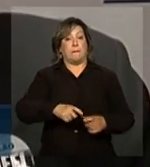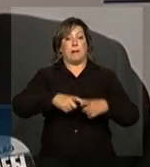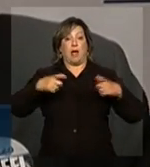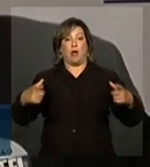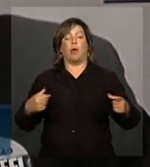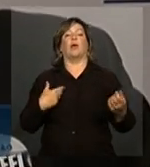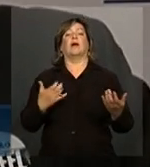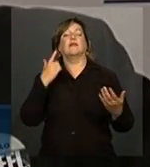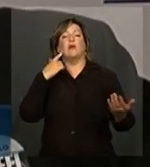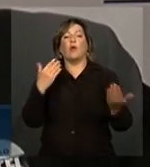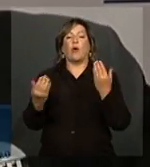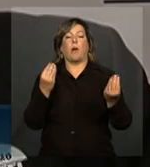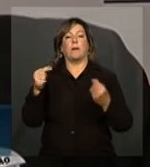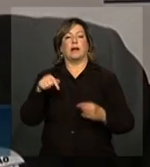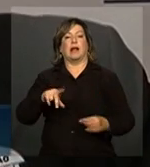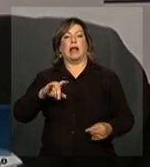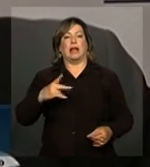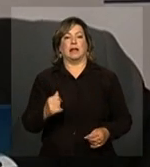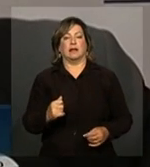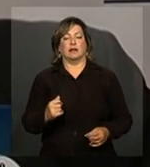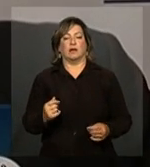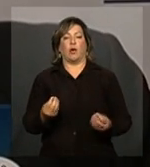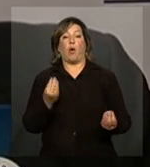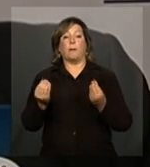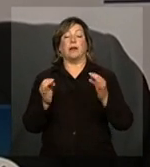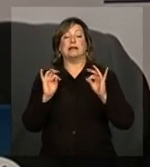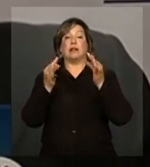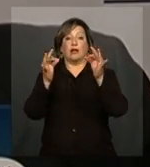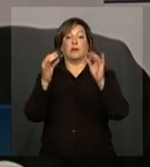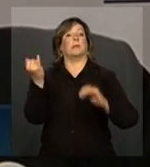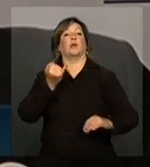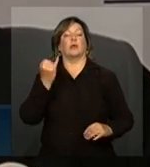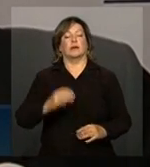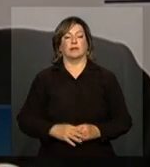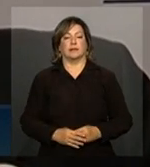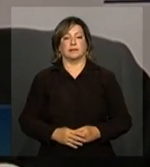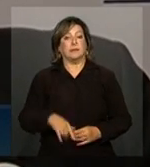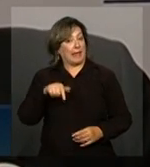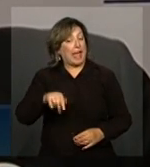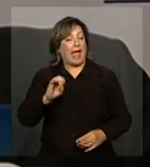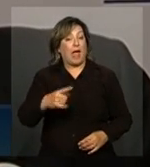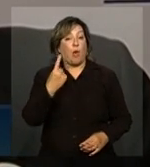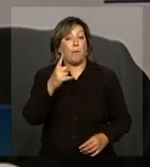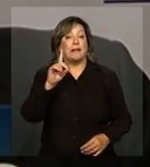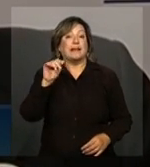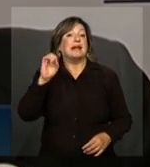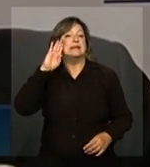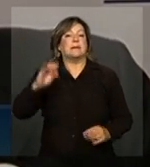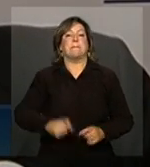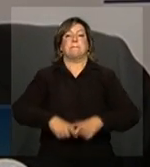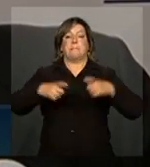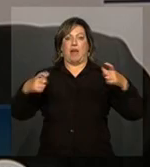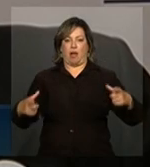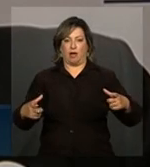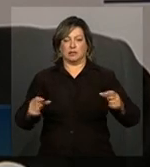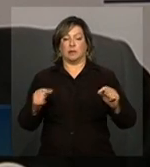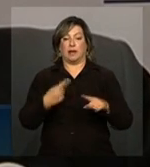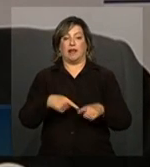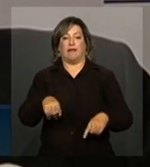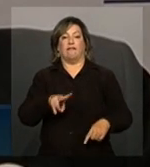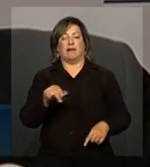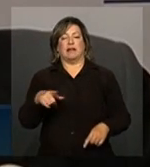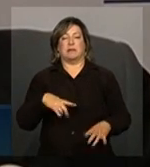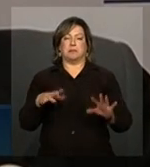Eu queria contextualizar essa linha em termos de tecnologia e relevância. É uma das maiores, porque ela vai ter